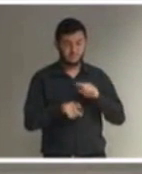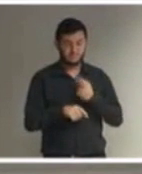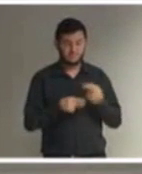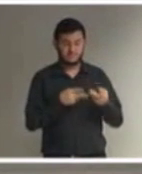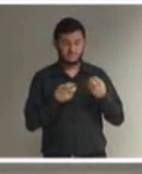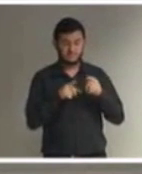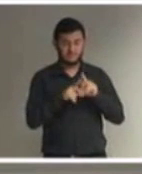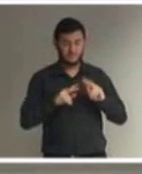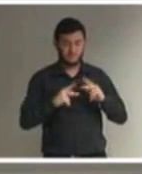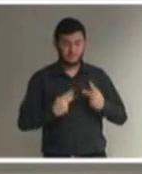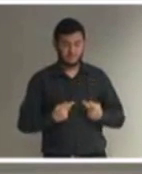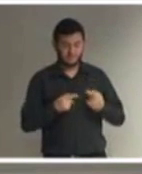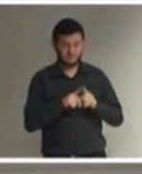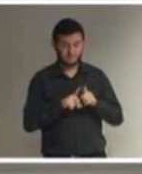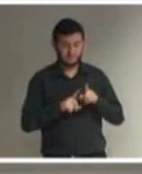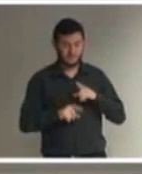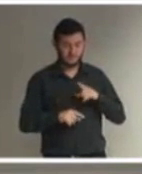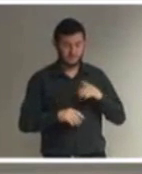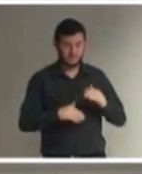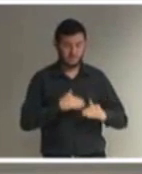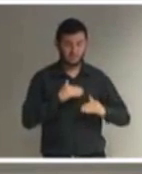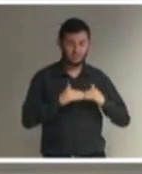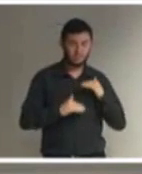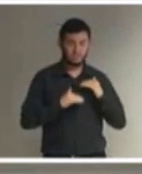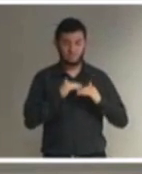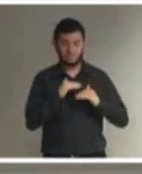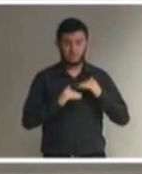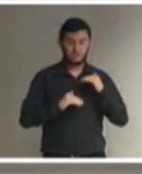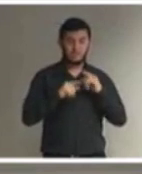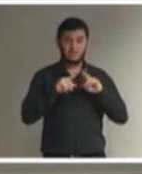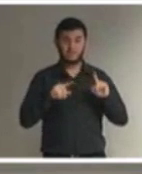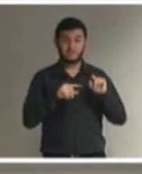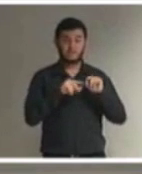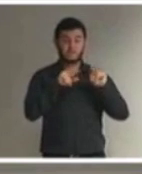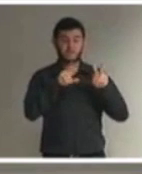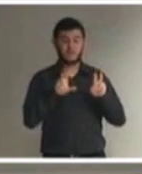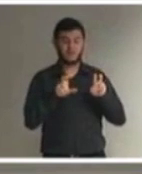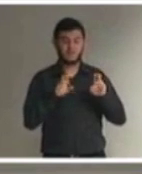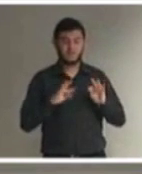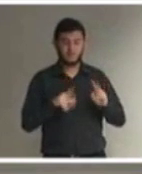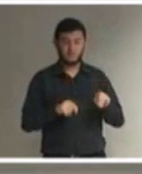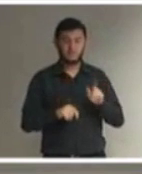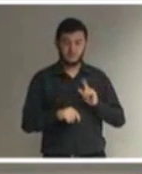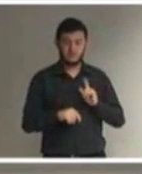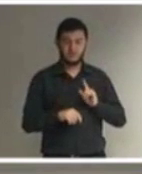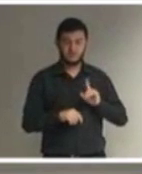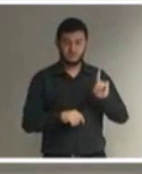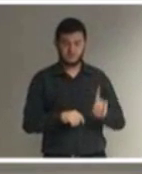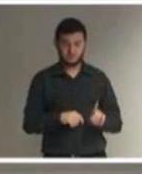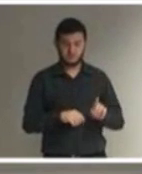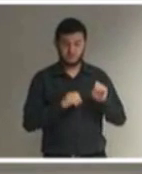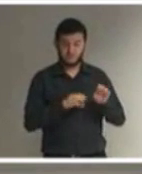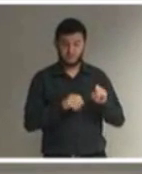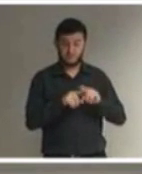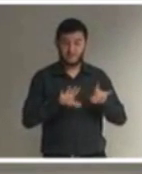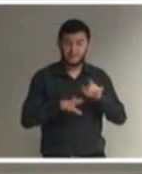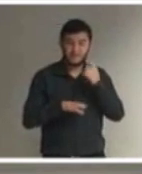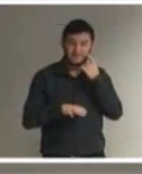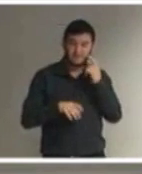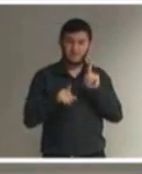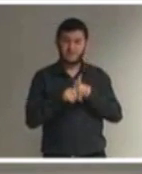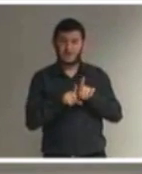Então, nesse termo, todos têm direito à educação, nem todos os seres humanos estavam incluídos.